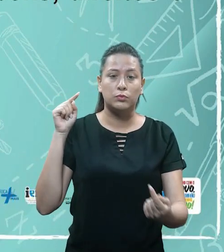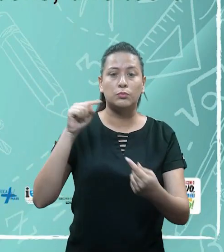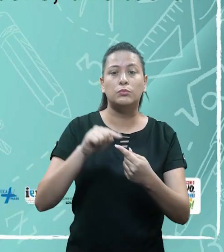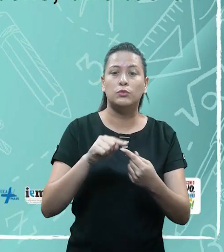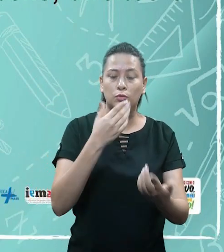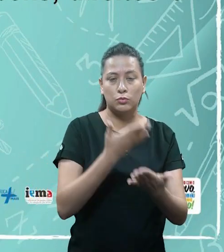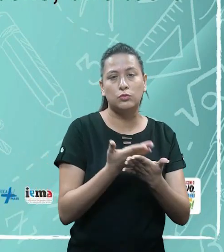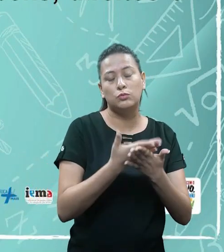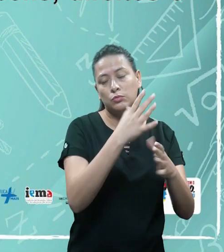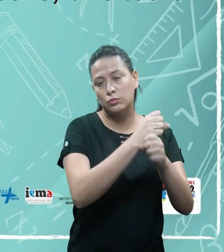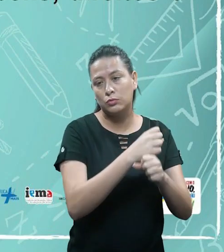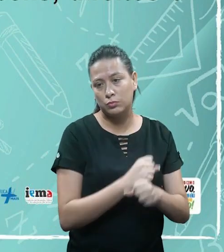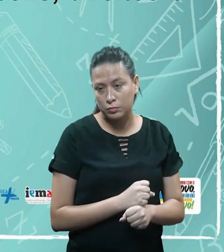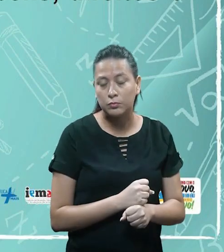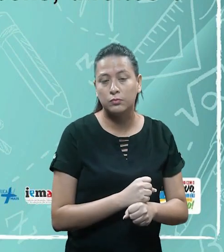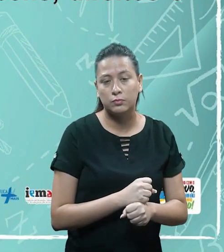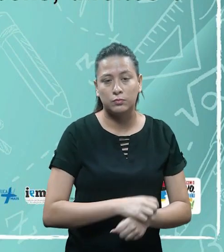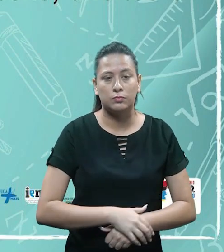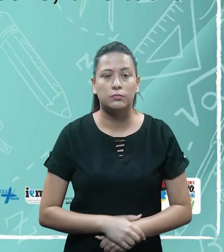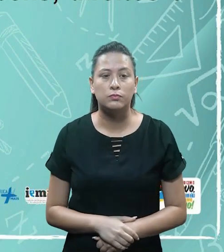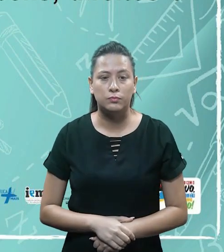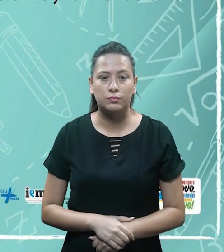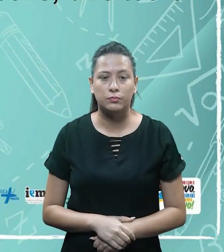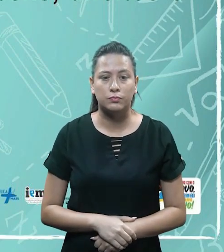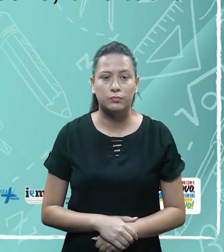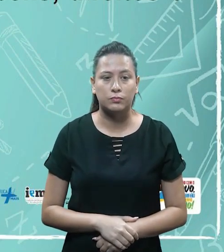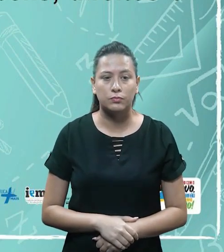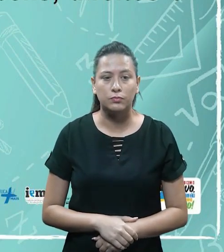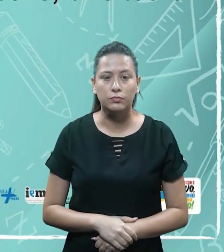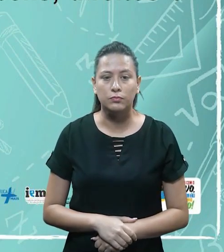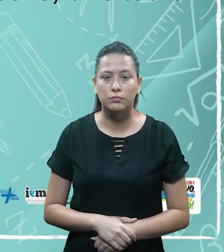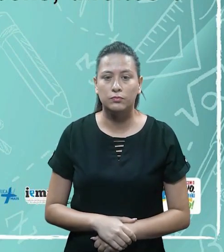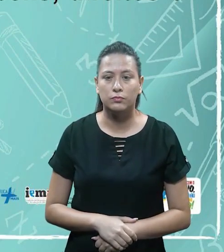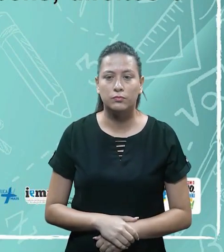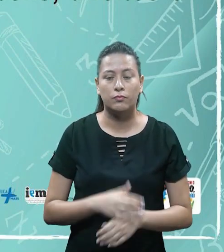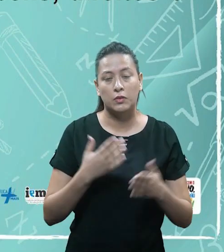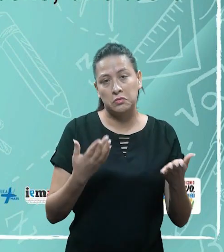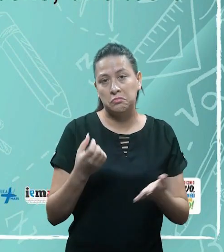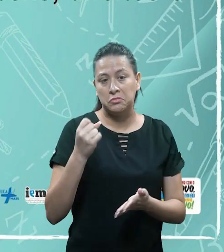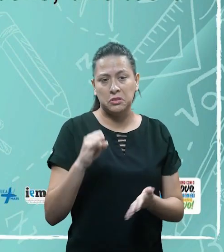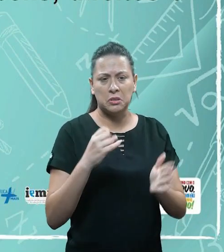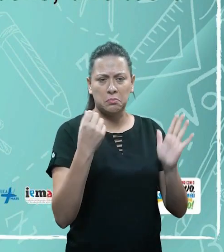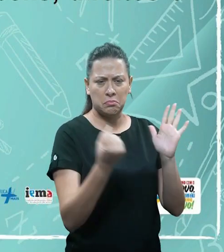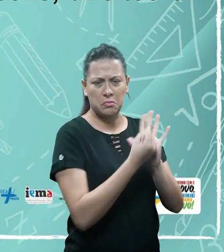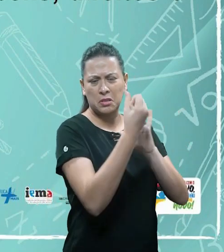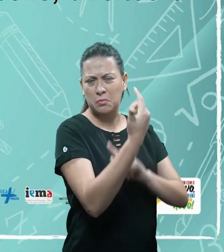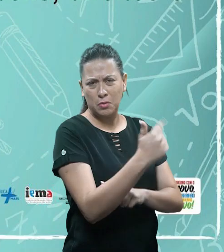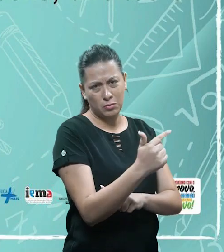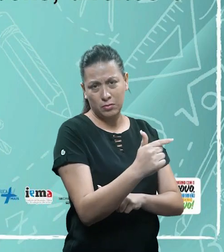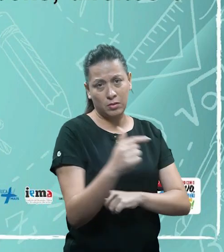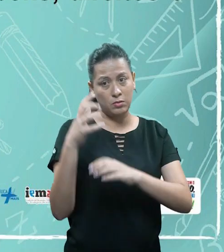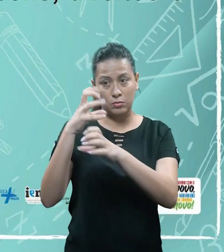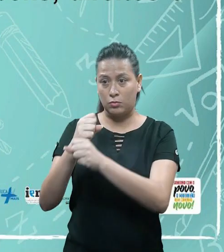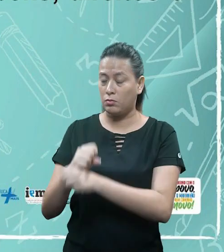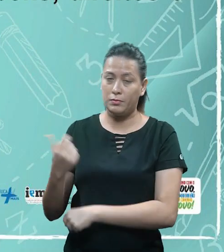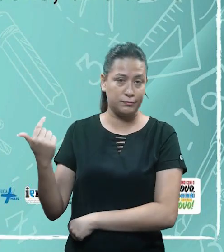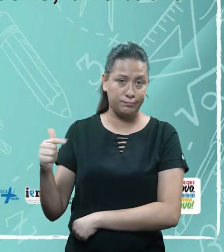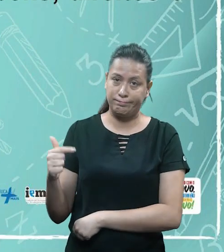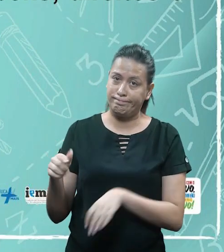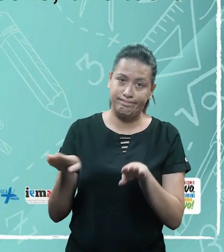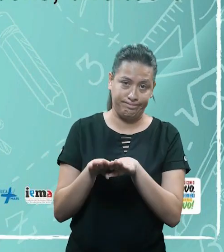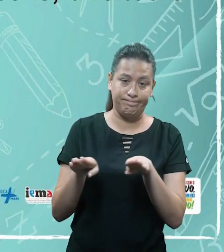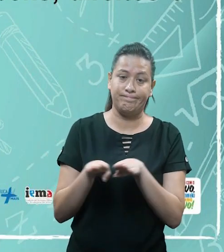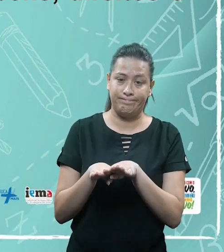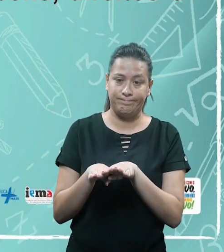O patrimônio é objeto de estudo da contabilidade, ou seja, sem patrimônio não há contabilidade, lógico, tá?